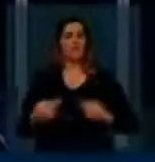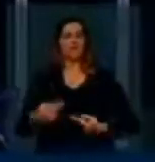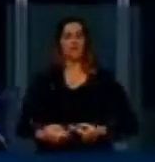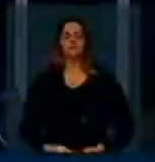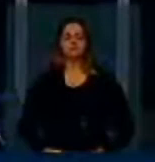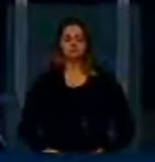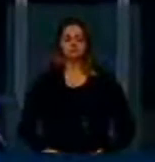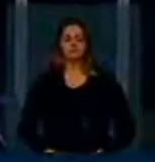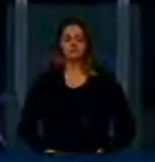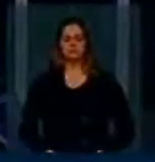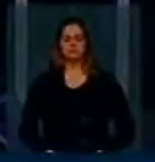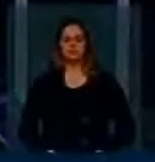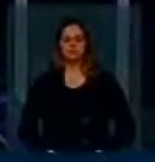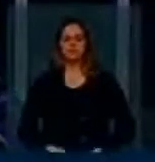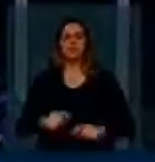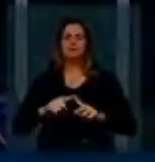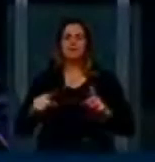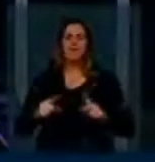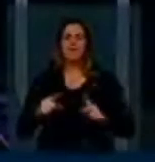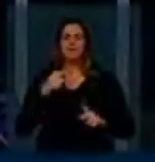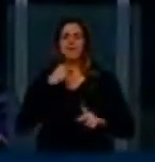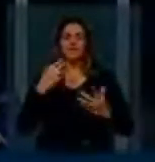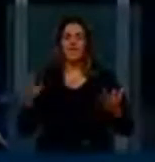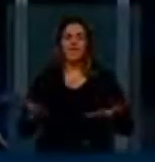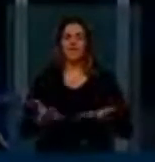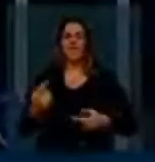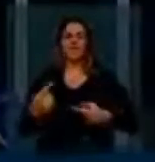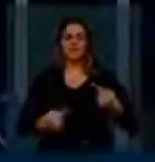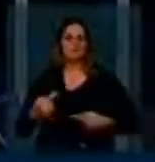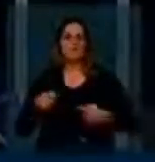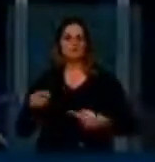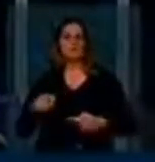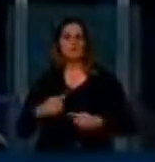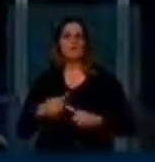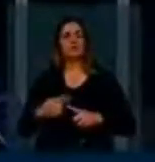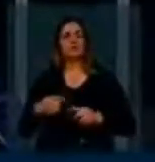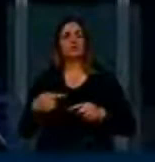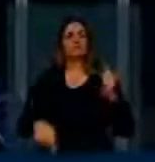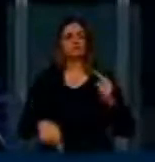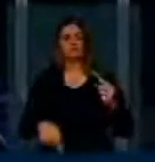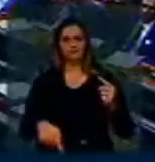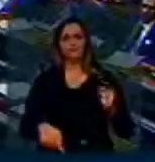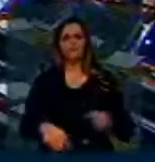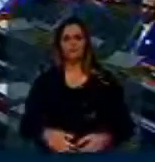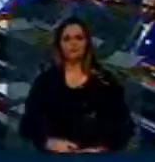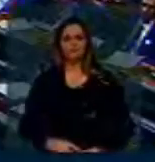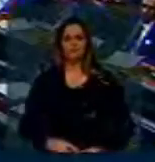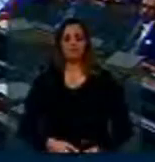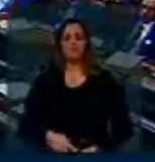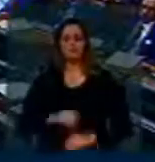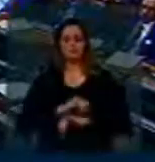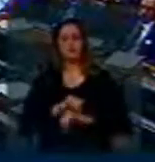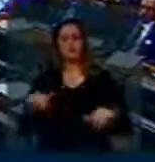por uma questão de coerência. E quero me dirigir aqui às operadoras, aos provedores de conexão.